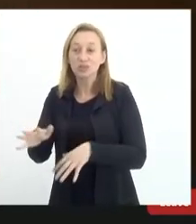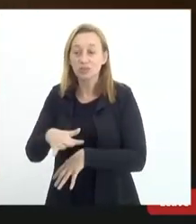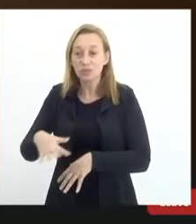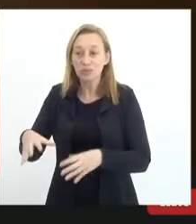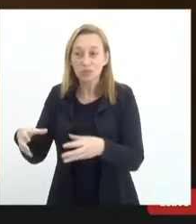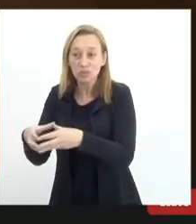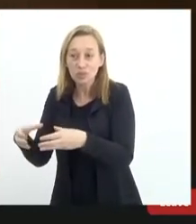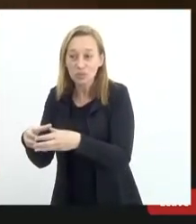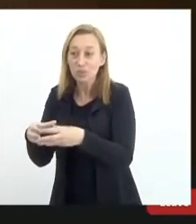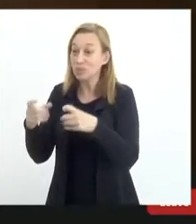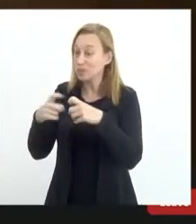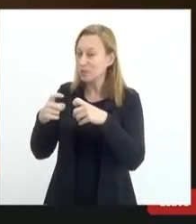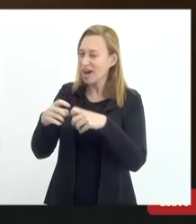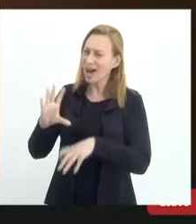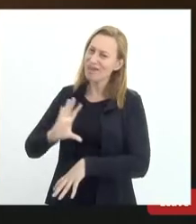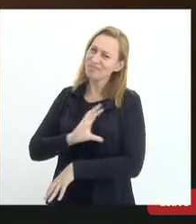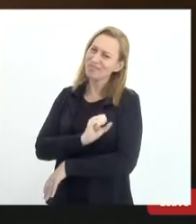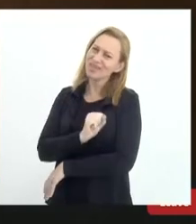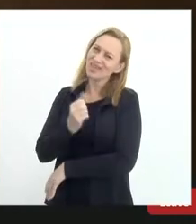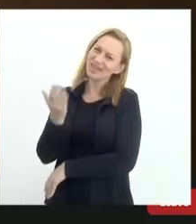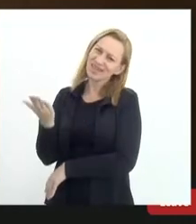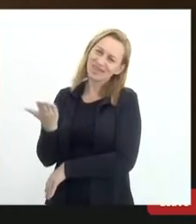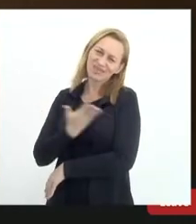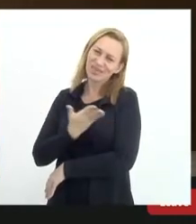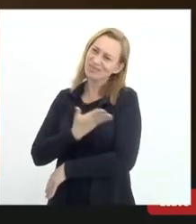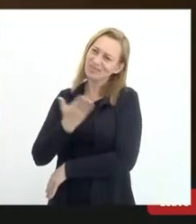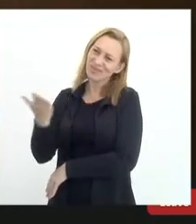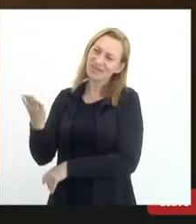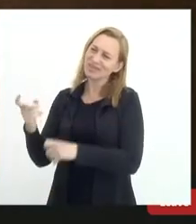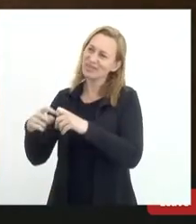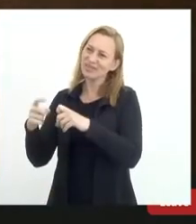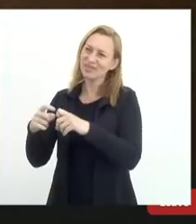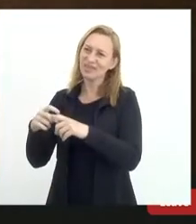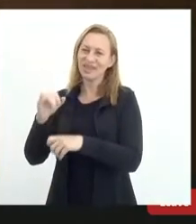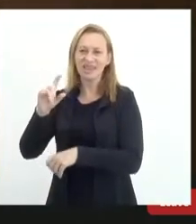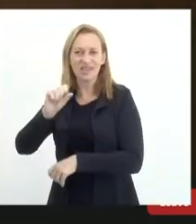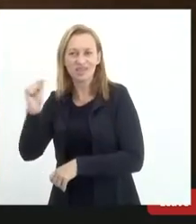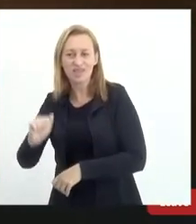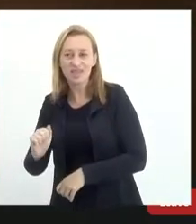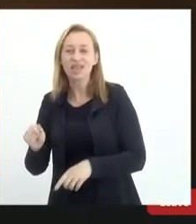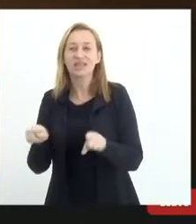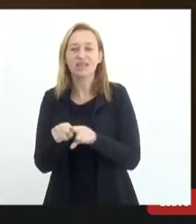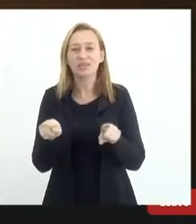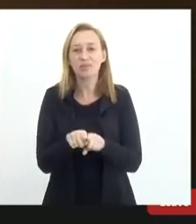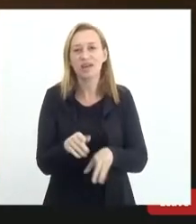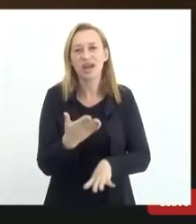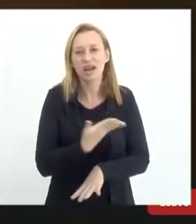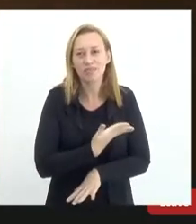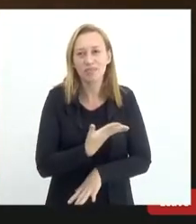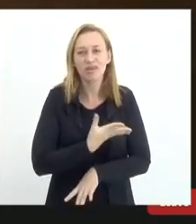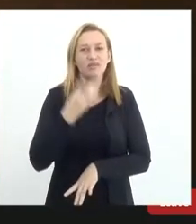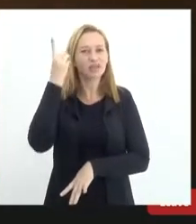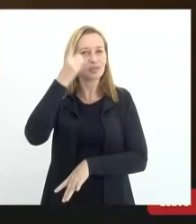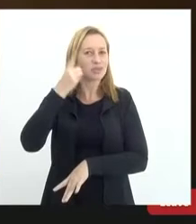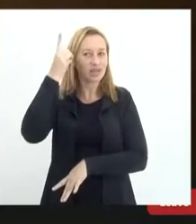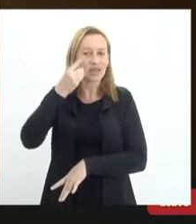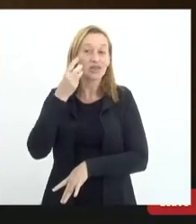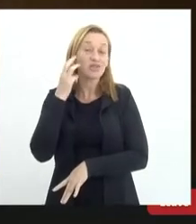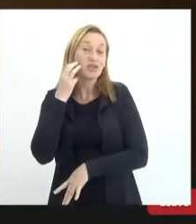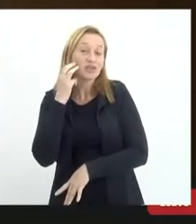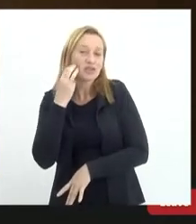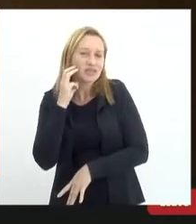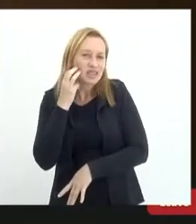querida doutora Ilsa, meu querido deputado Valdeck, que abraçou de uma maneira